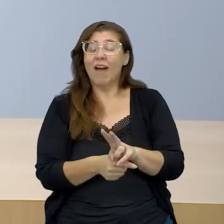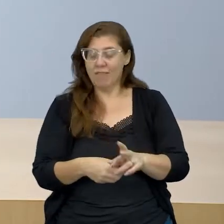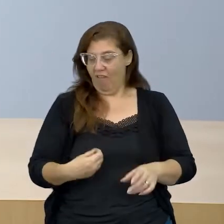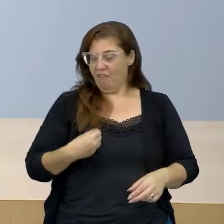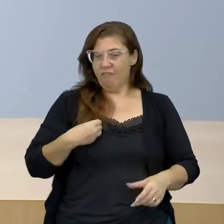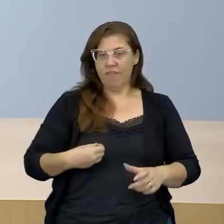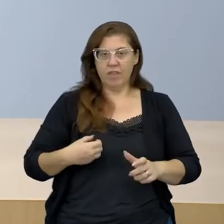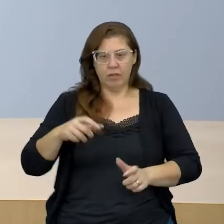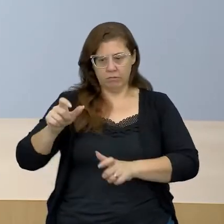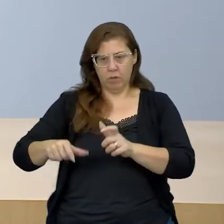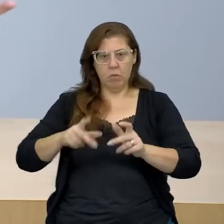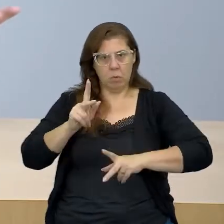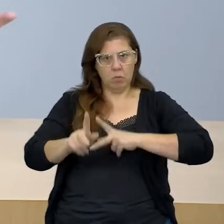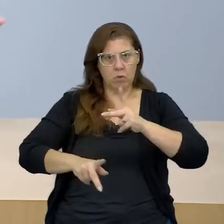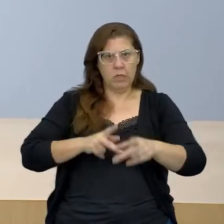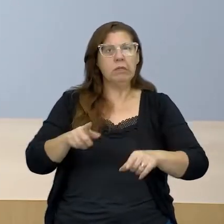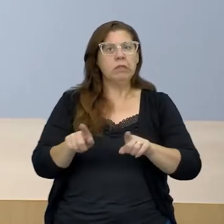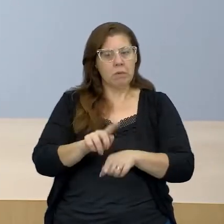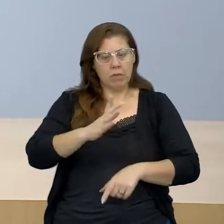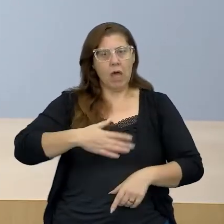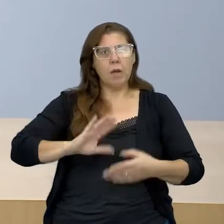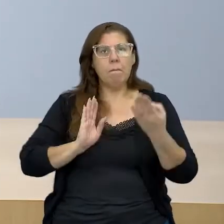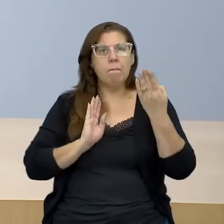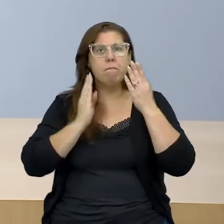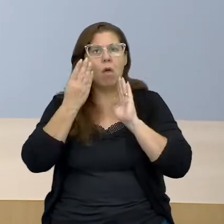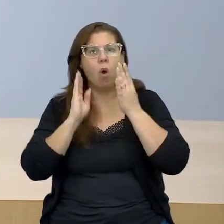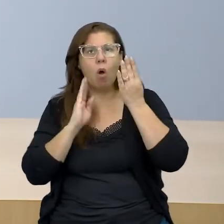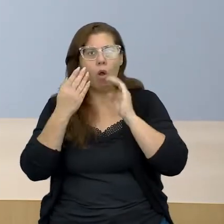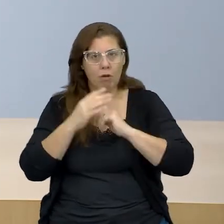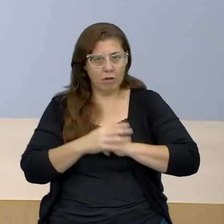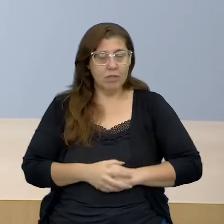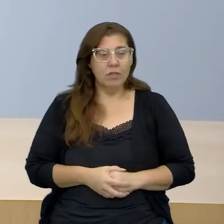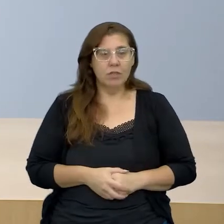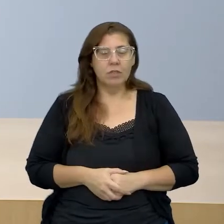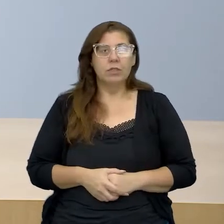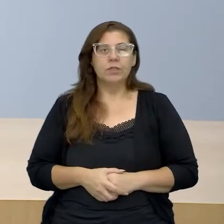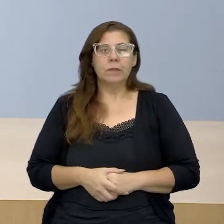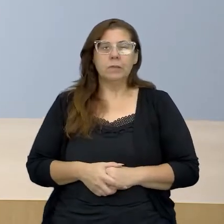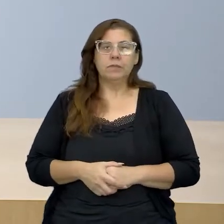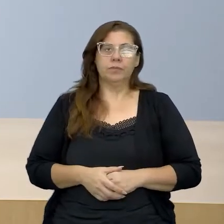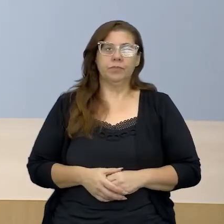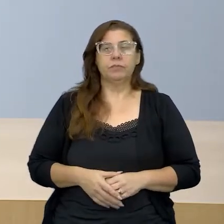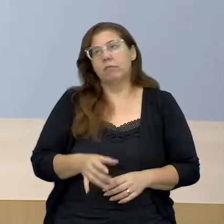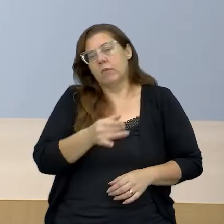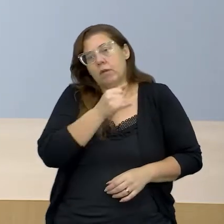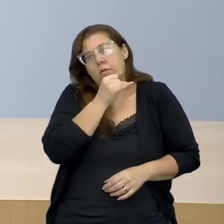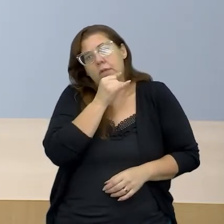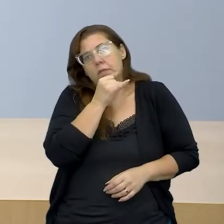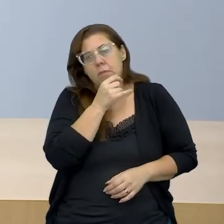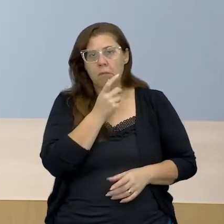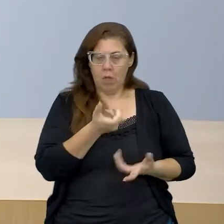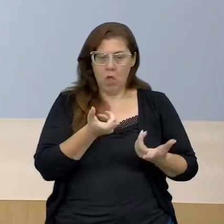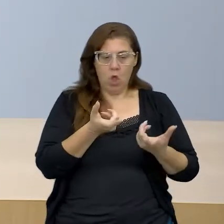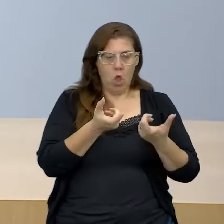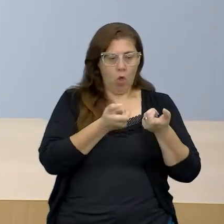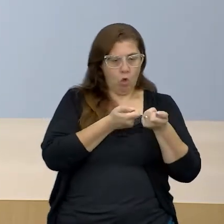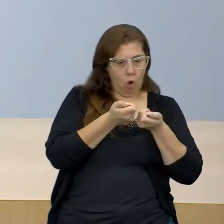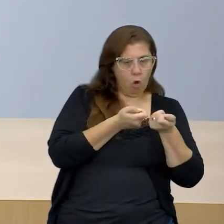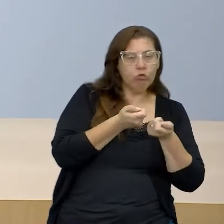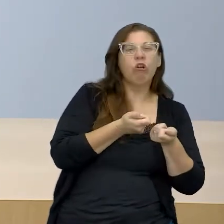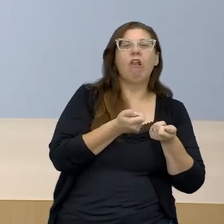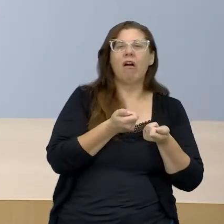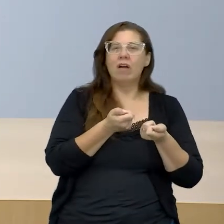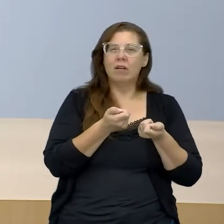a gestão inclusive em termos biológicos mesmo, da vida em termos biológicos mesmo. Por exemplo, controlando taxas de